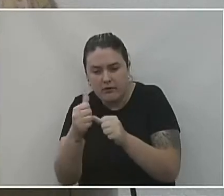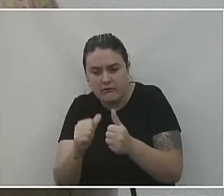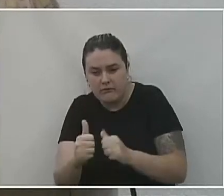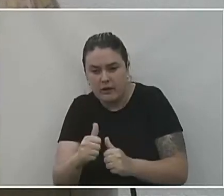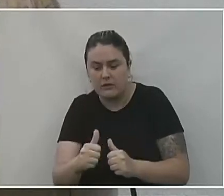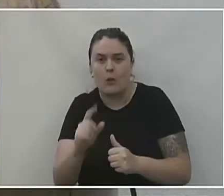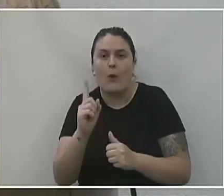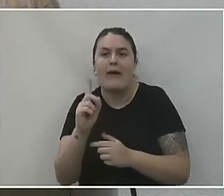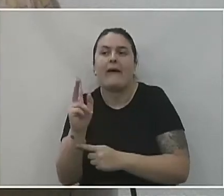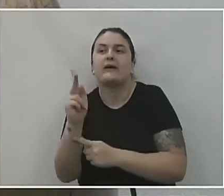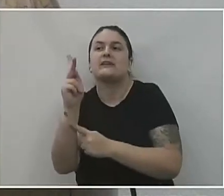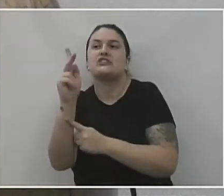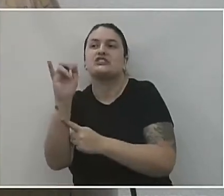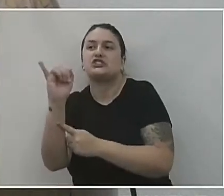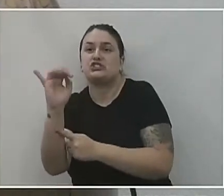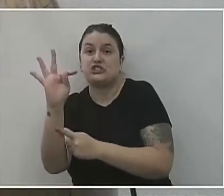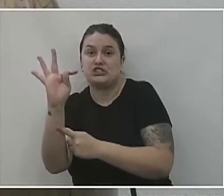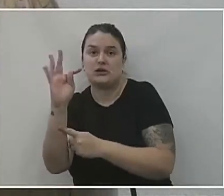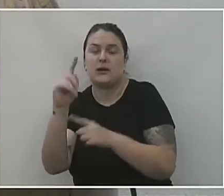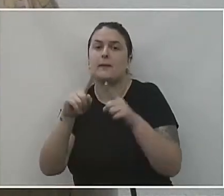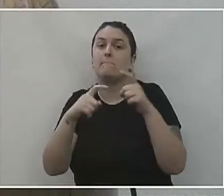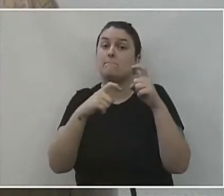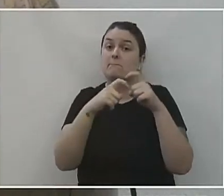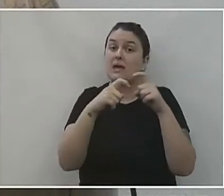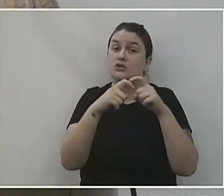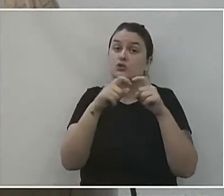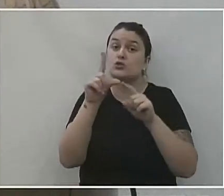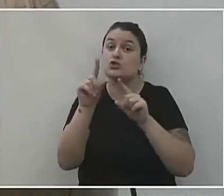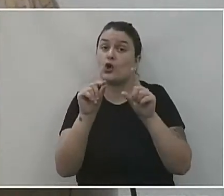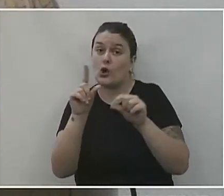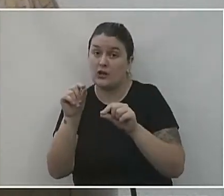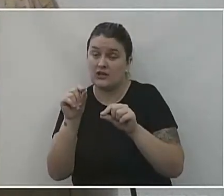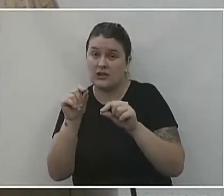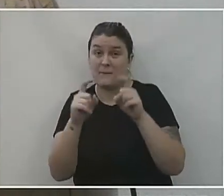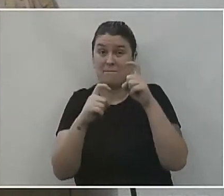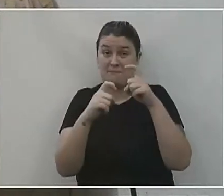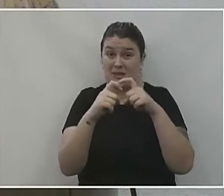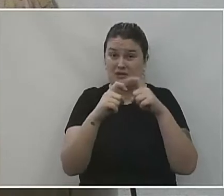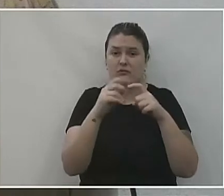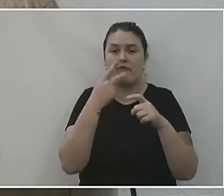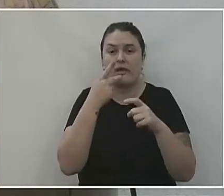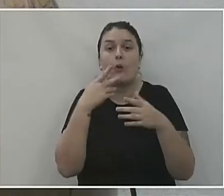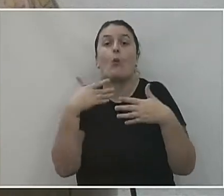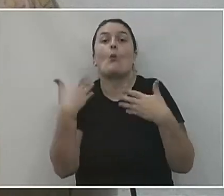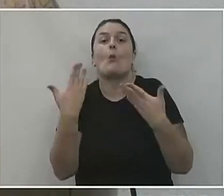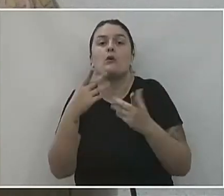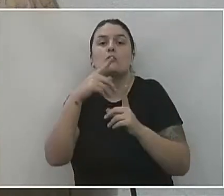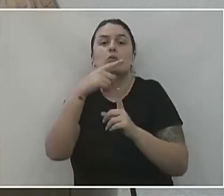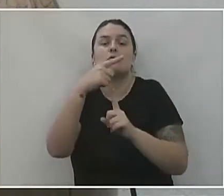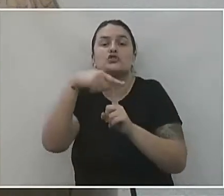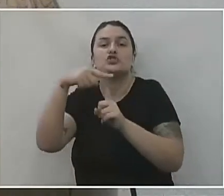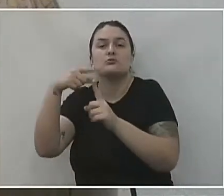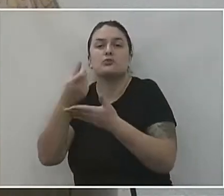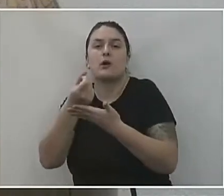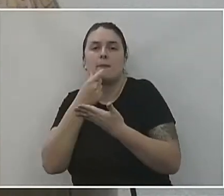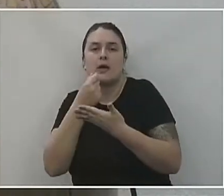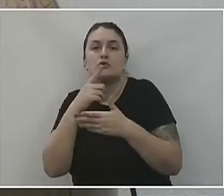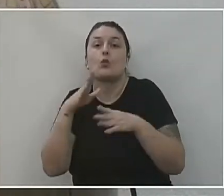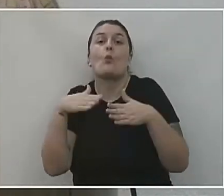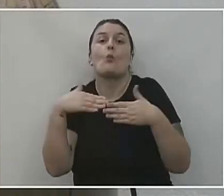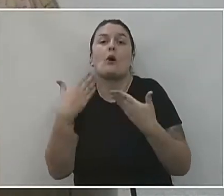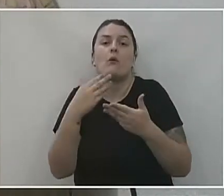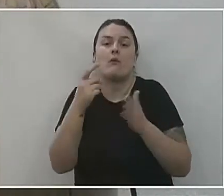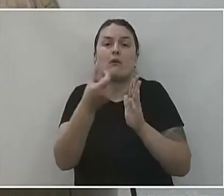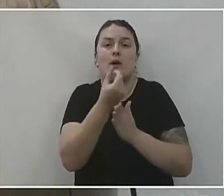mas sim a medicação prescrita pelo médico. Ele vai decidir se toma azitromicina, o zinco e